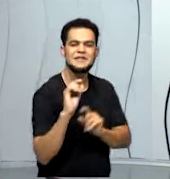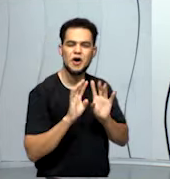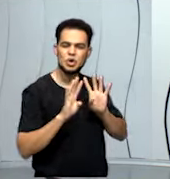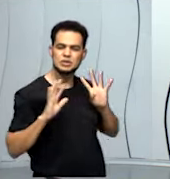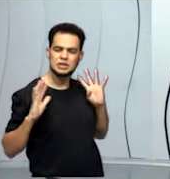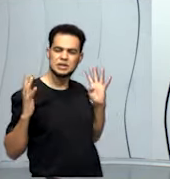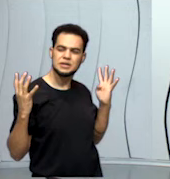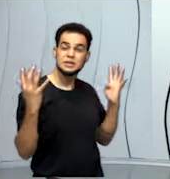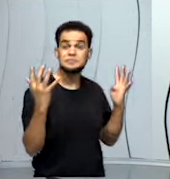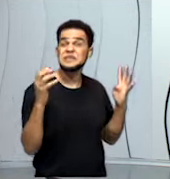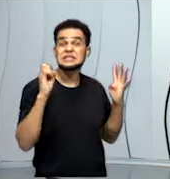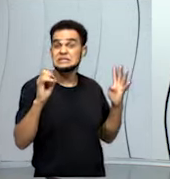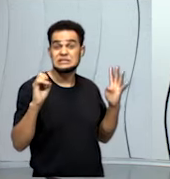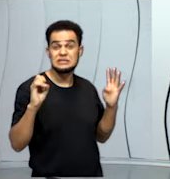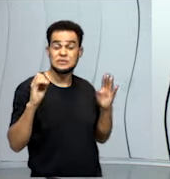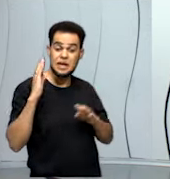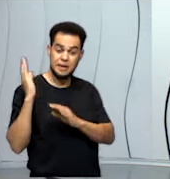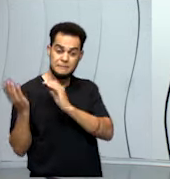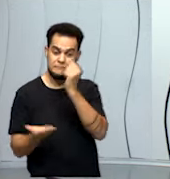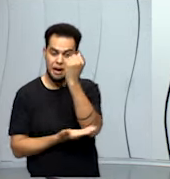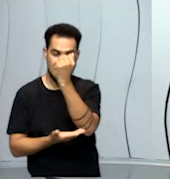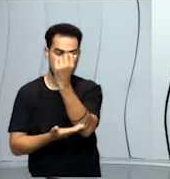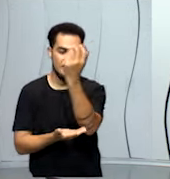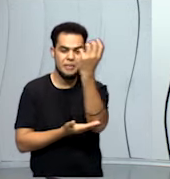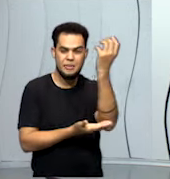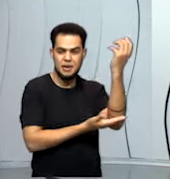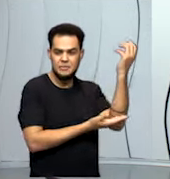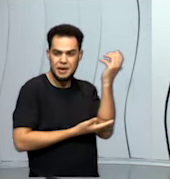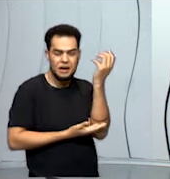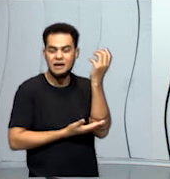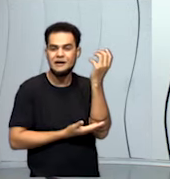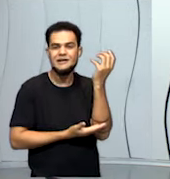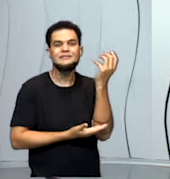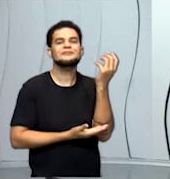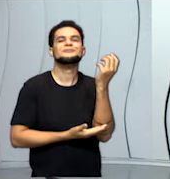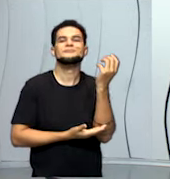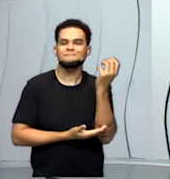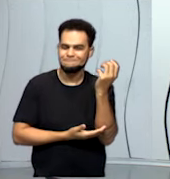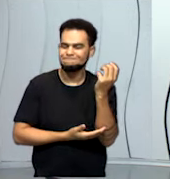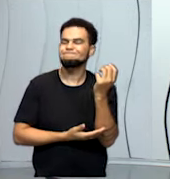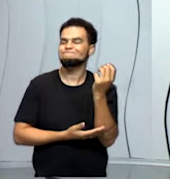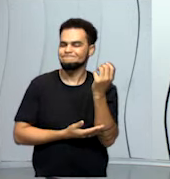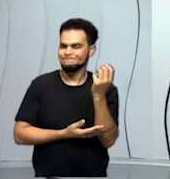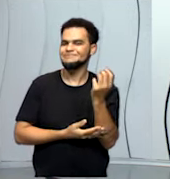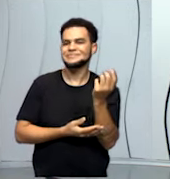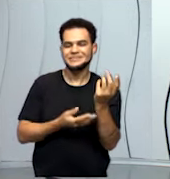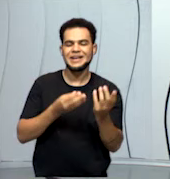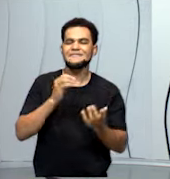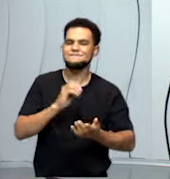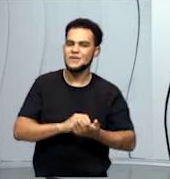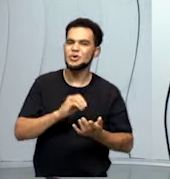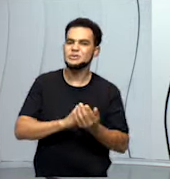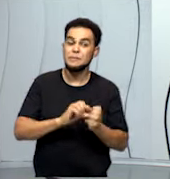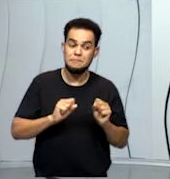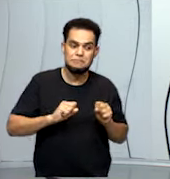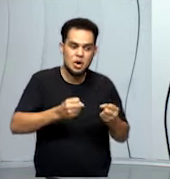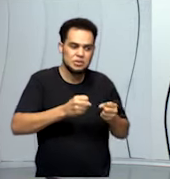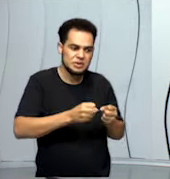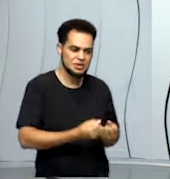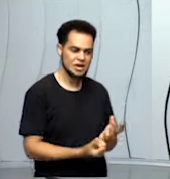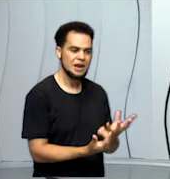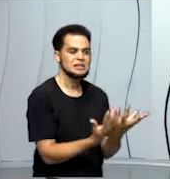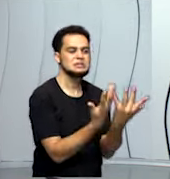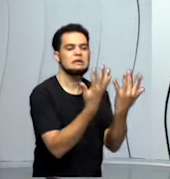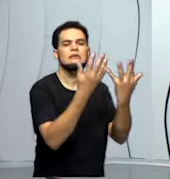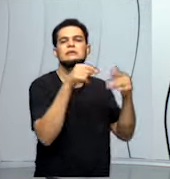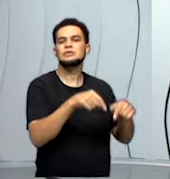Então, se você desmata essa mata ciliar, você está desprotegendo a nascente, desprotegendo o curso d'água